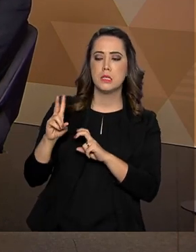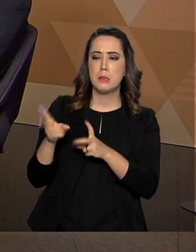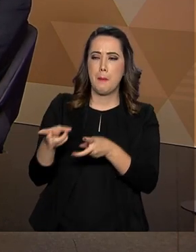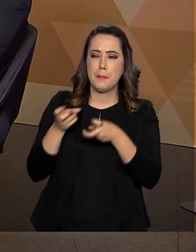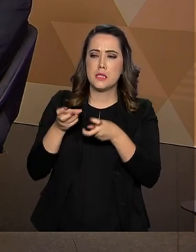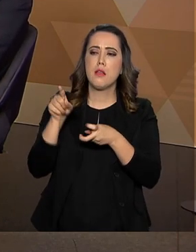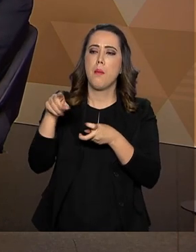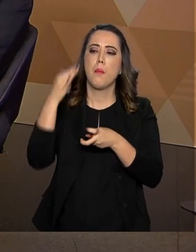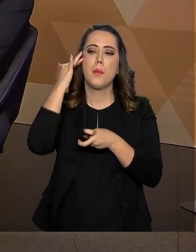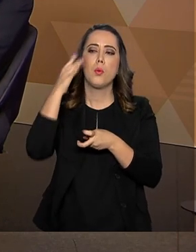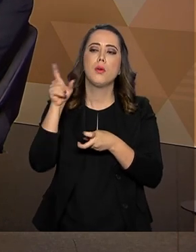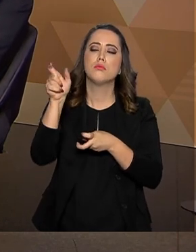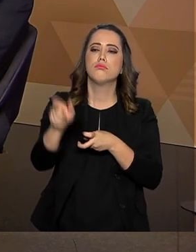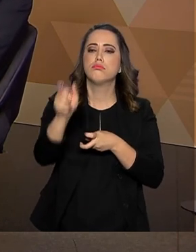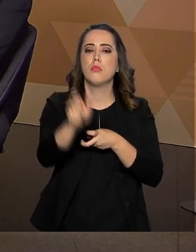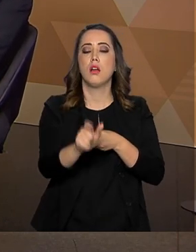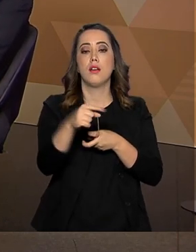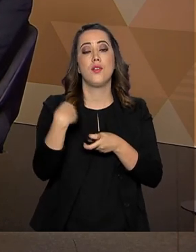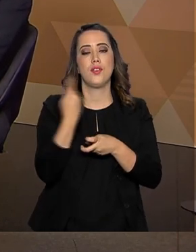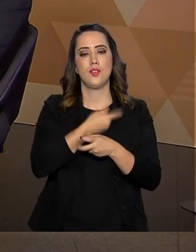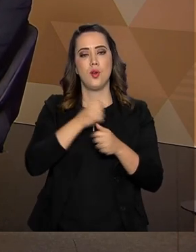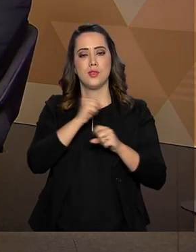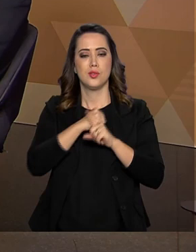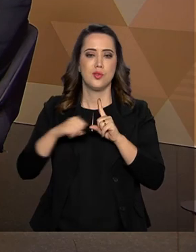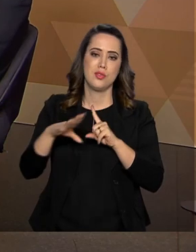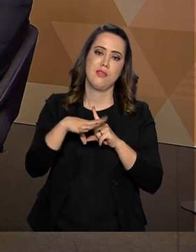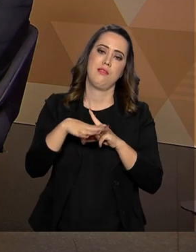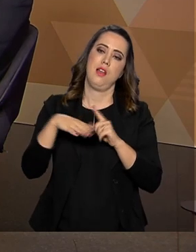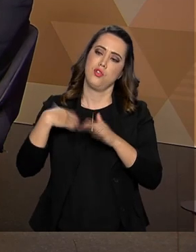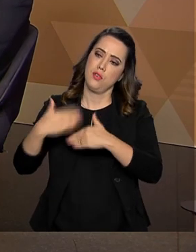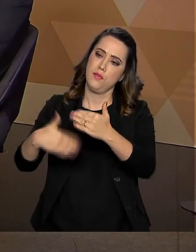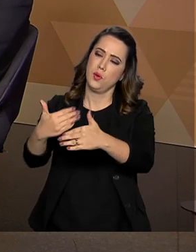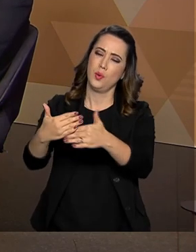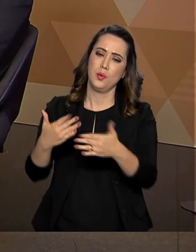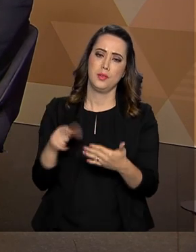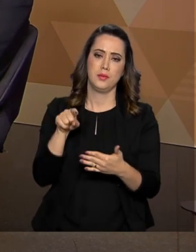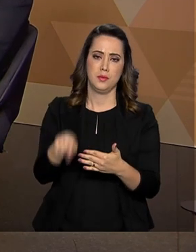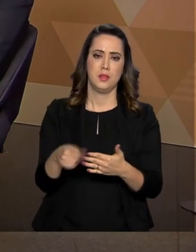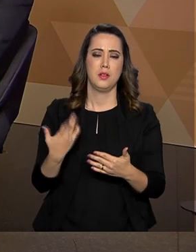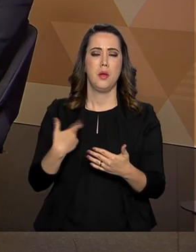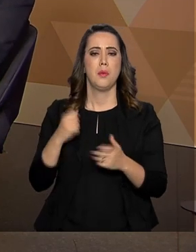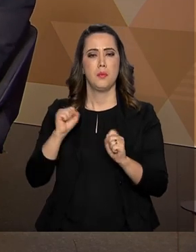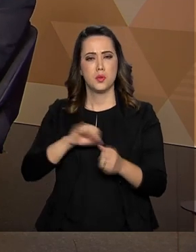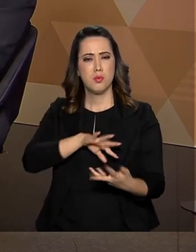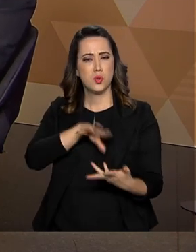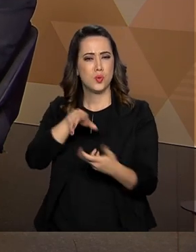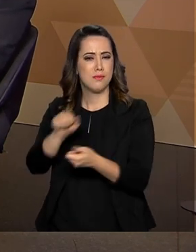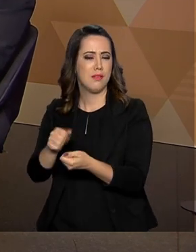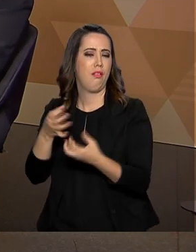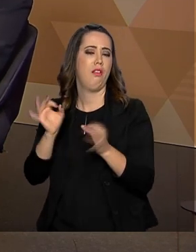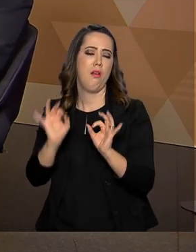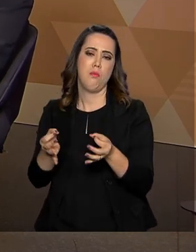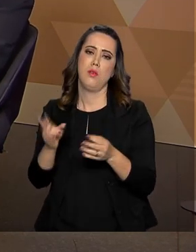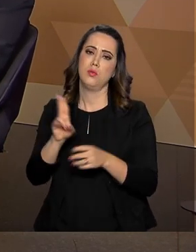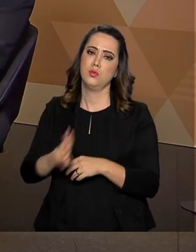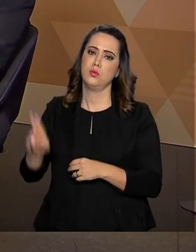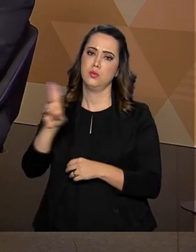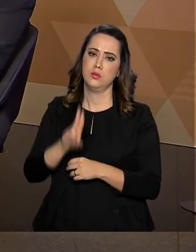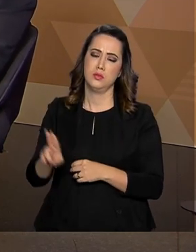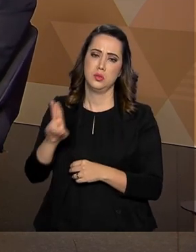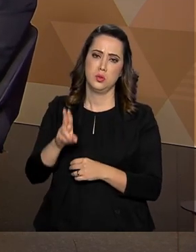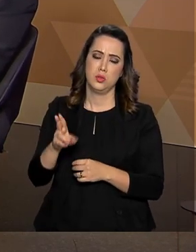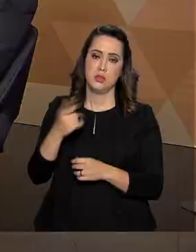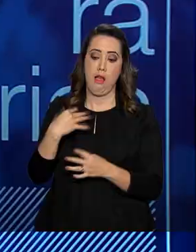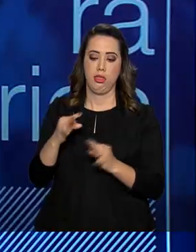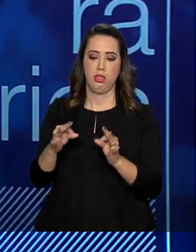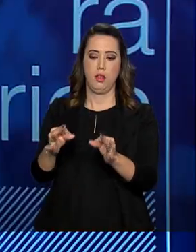fazer a nossa sociedade evoluir para um patamar mais sustentável, para que a gente usufrua das